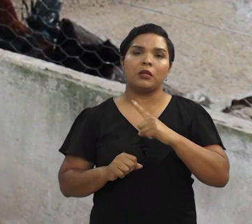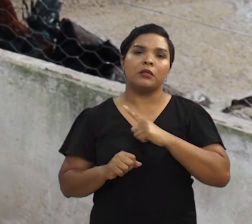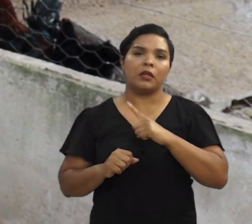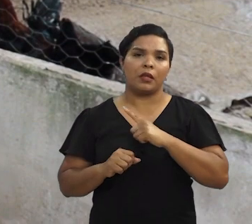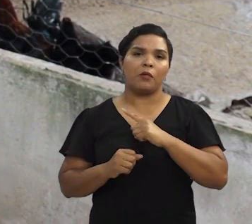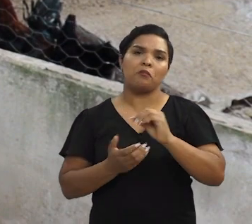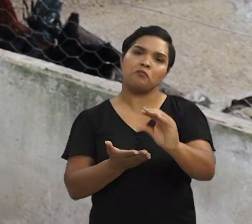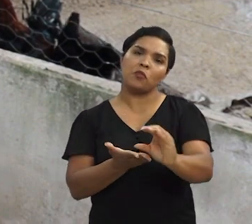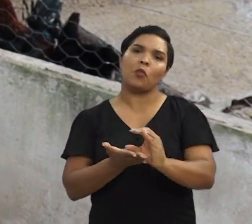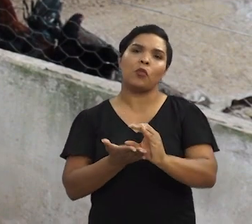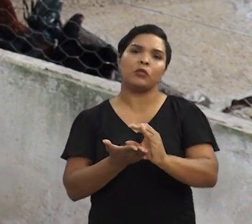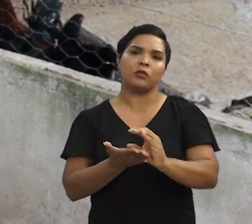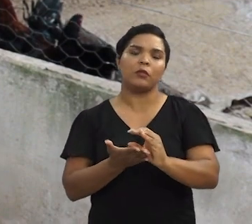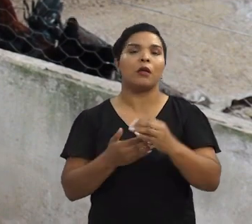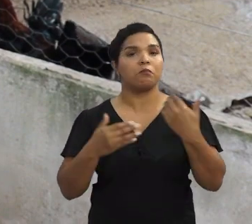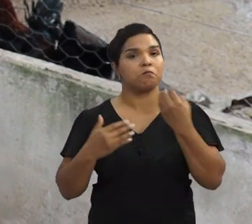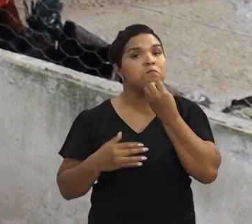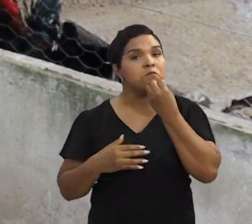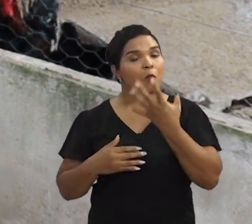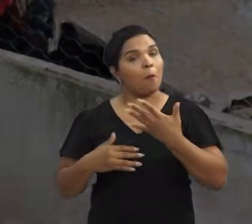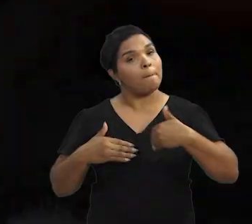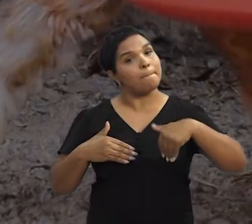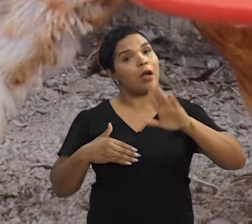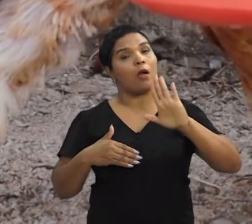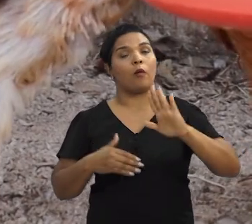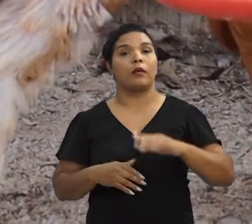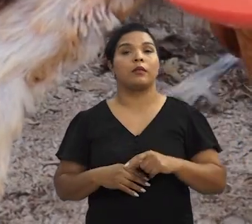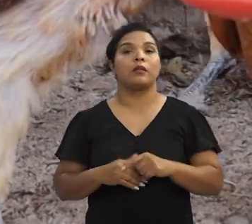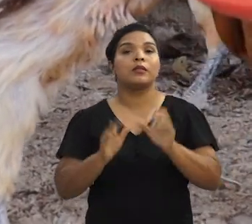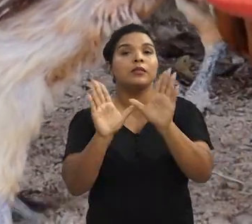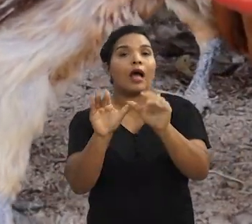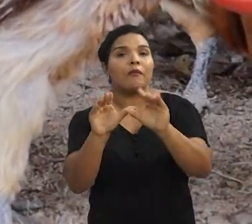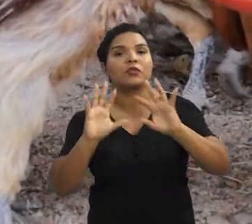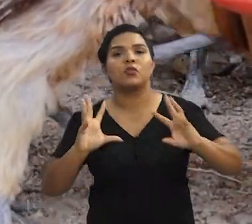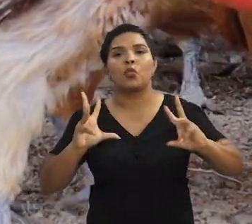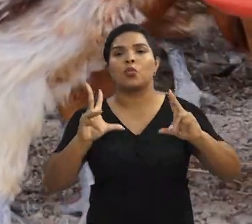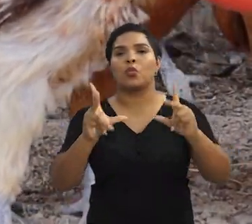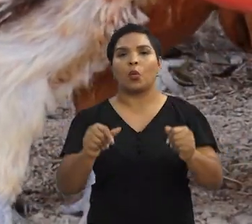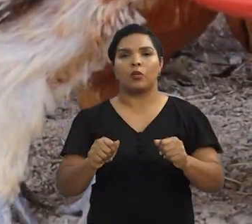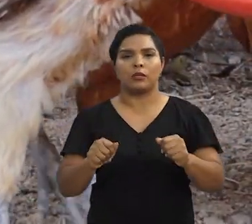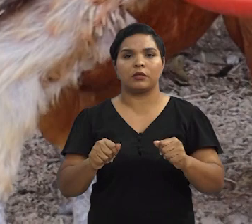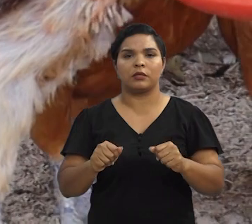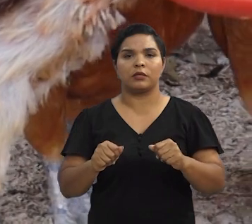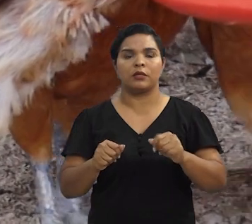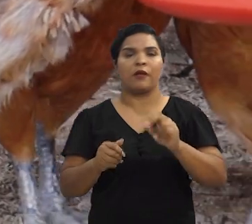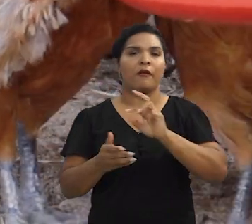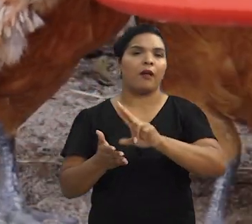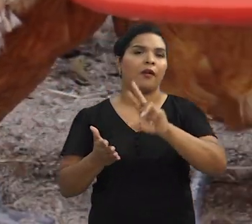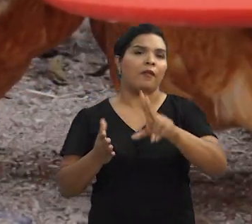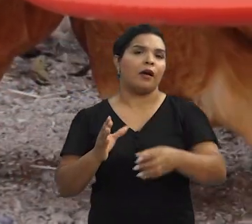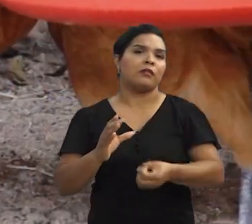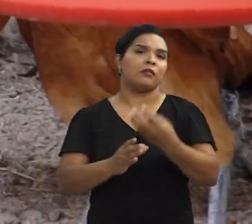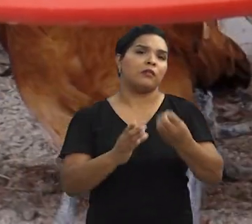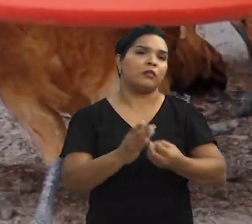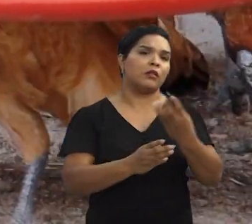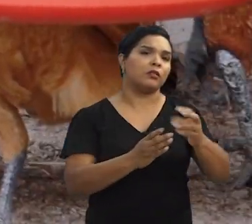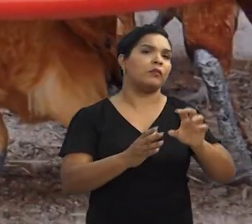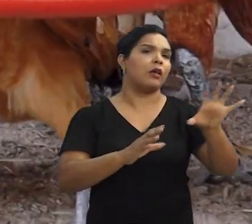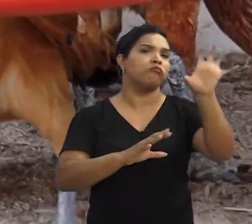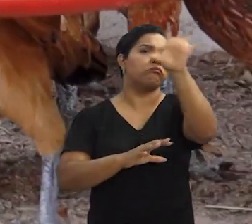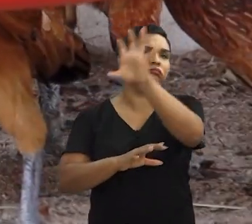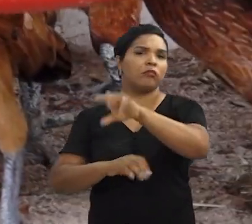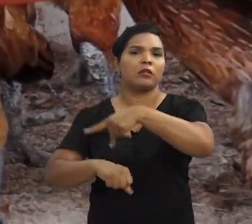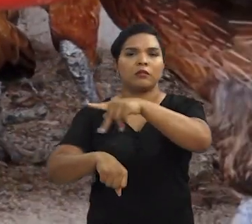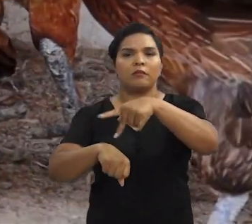Então ele pode ter um rendimento bem satisfatório e bem maior. E as nossas aves todas elas tiveram várias origens. Península